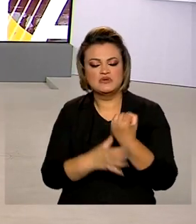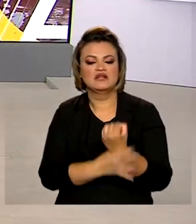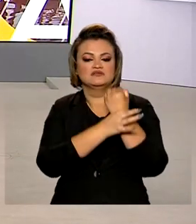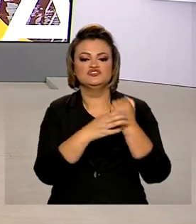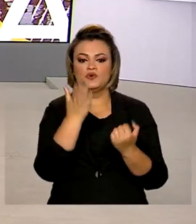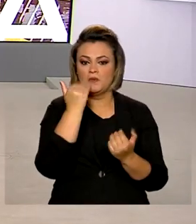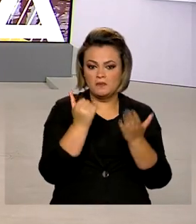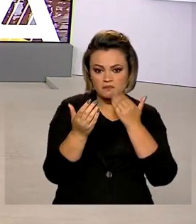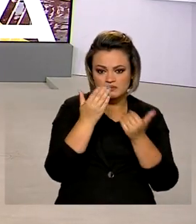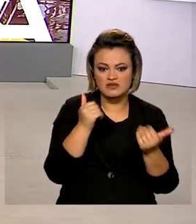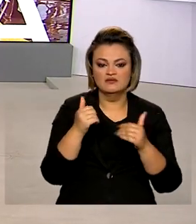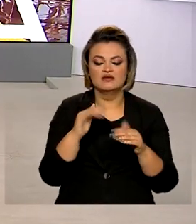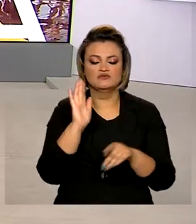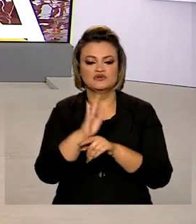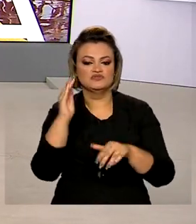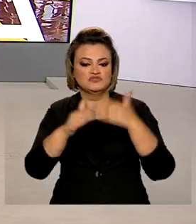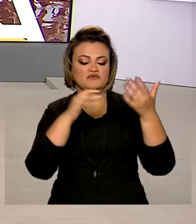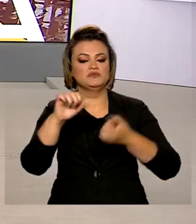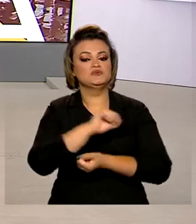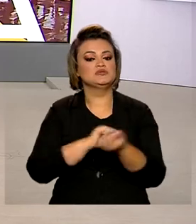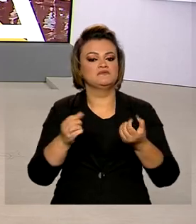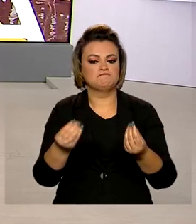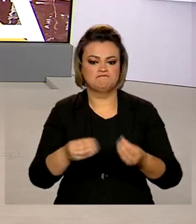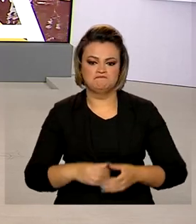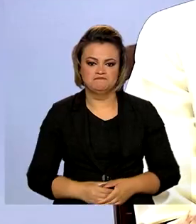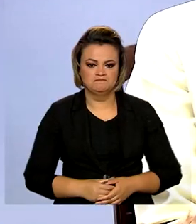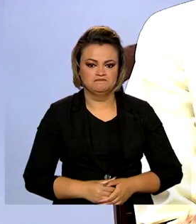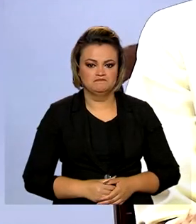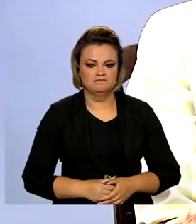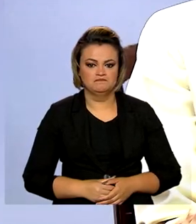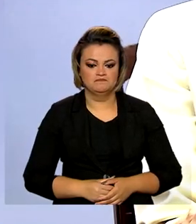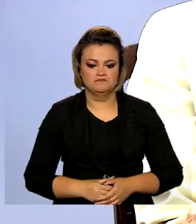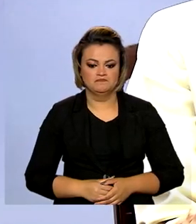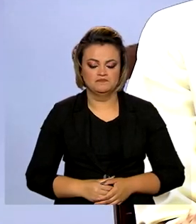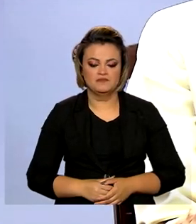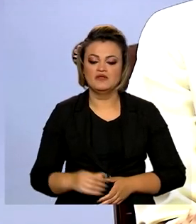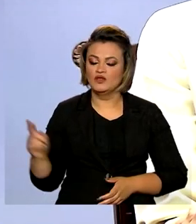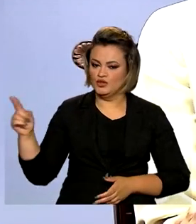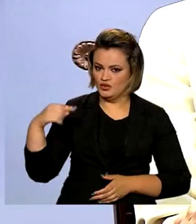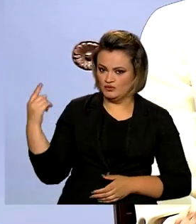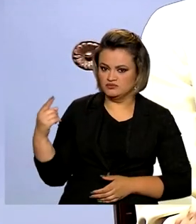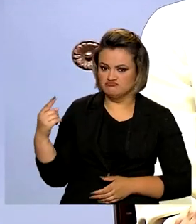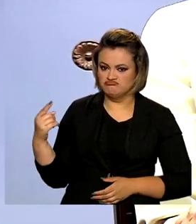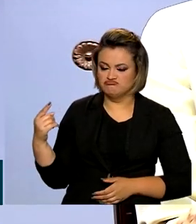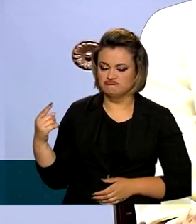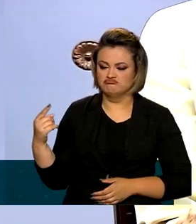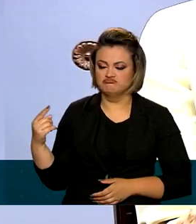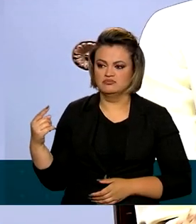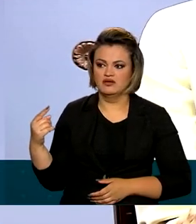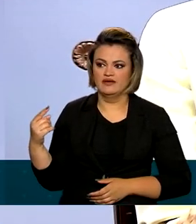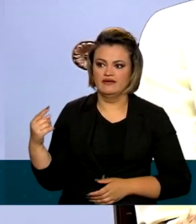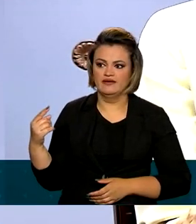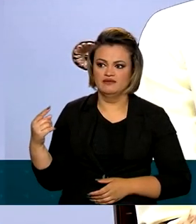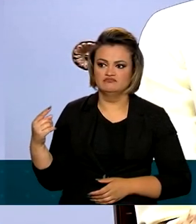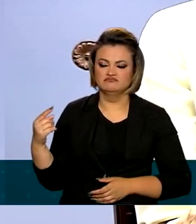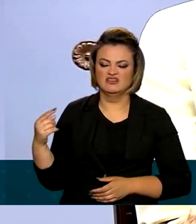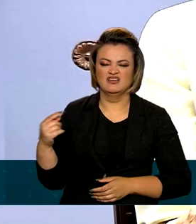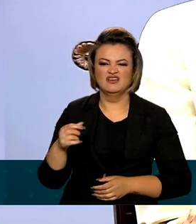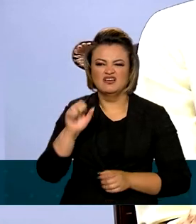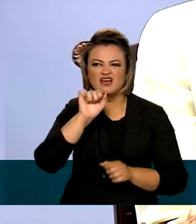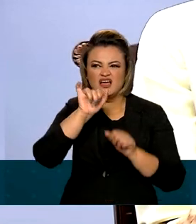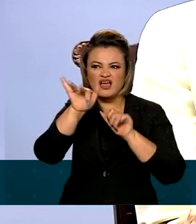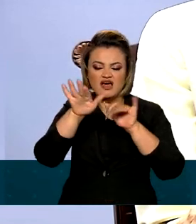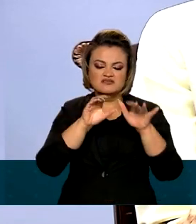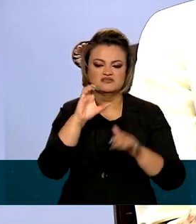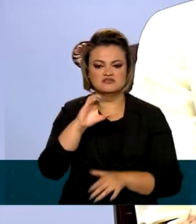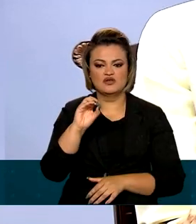e na promoção do desenvolvimento sustentável. Nós vamos reduzir as nossas emissões de gases de efeito